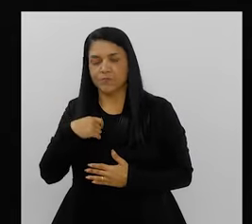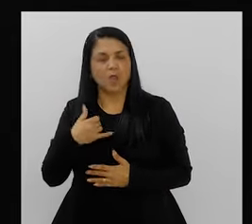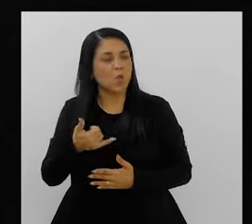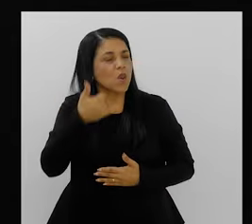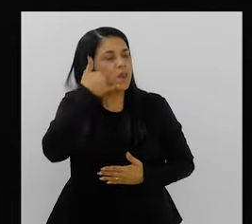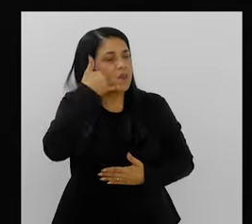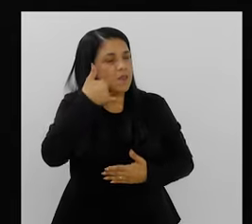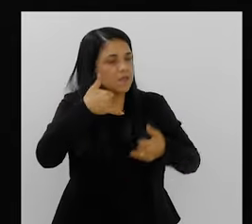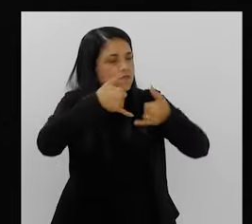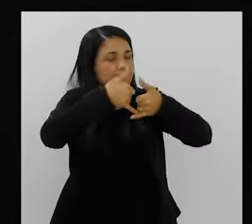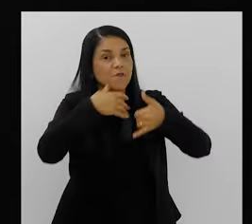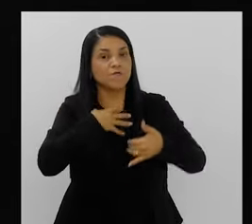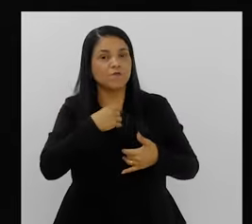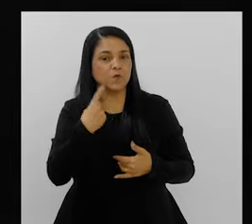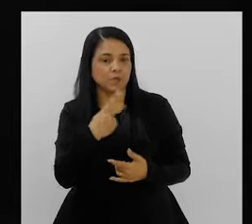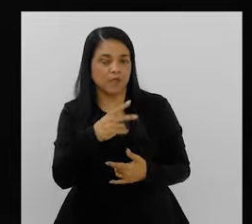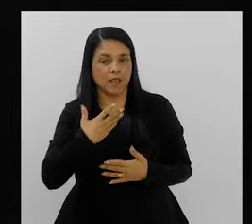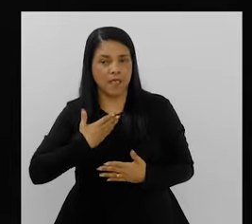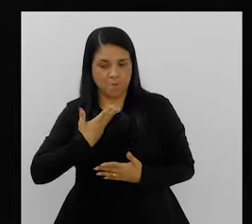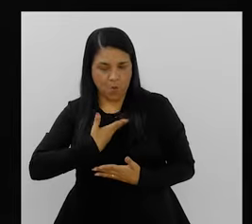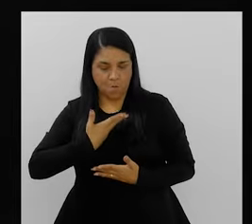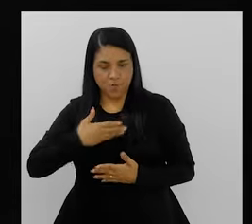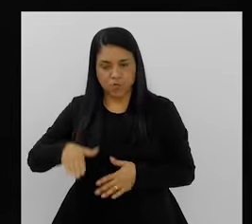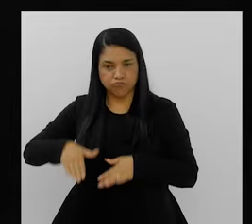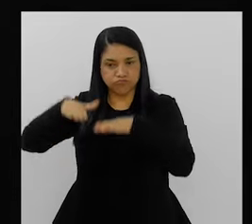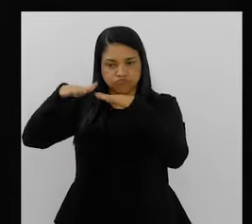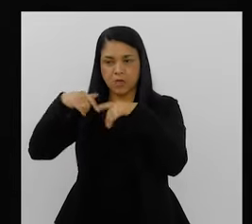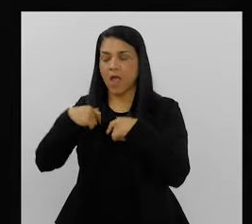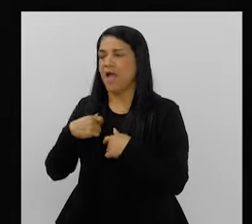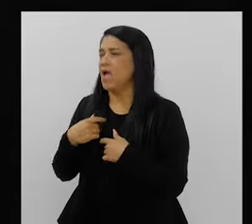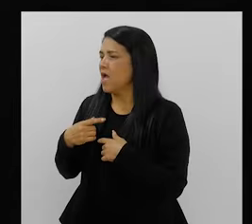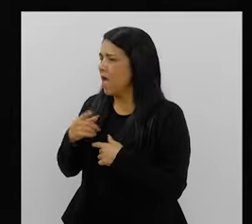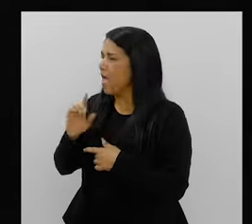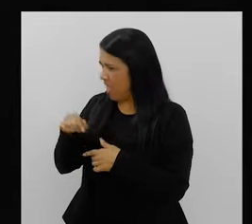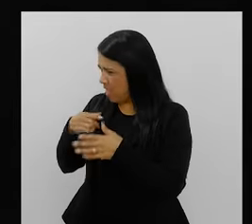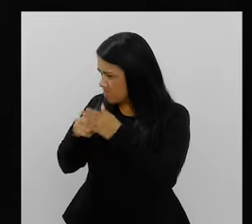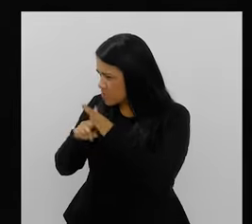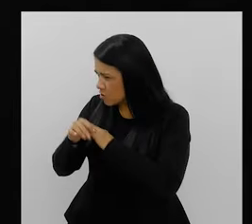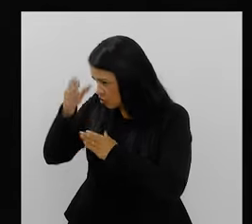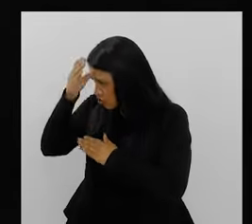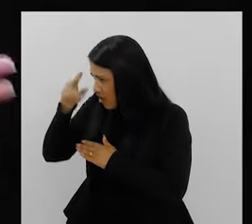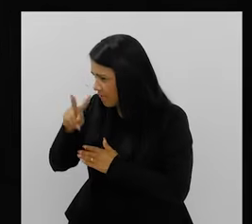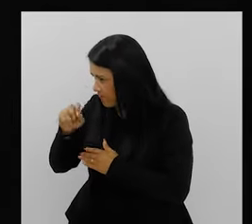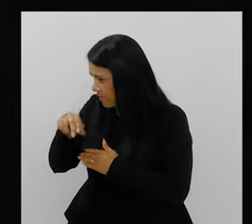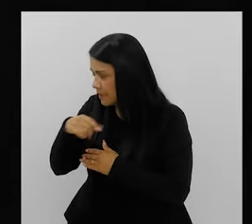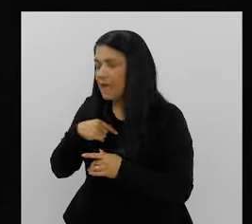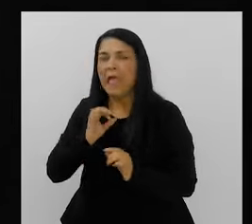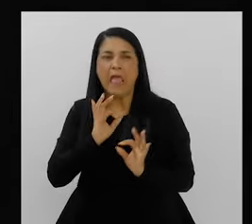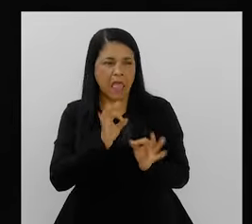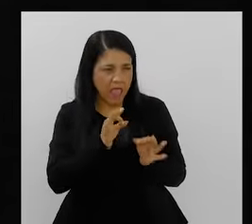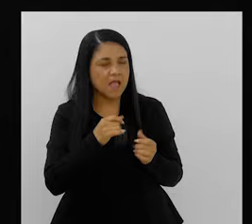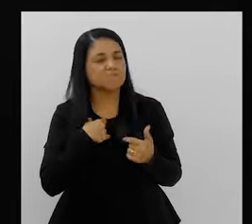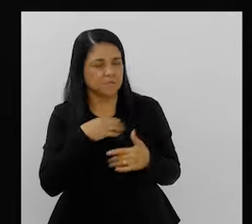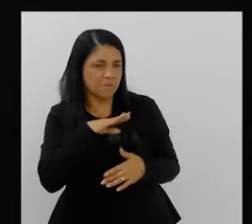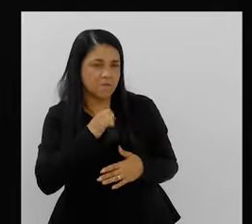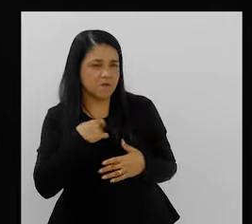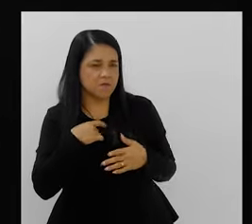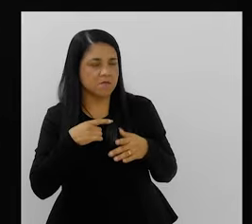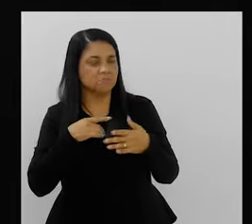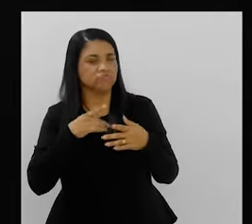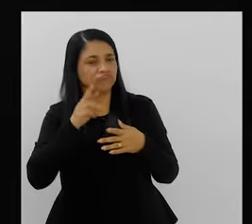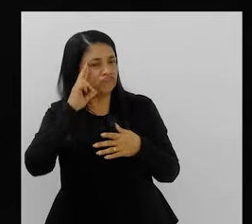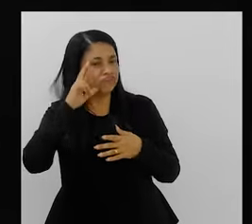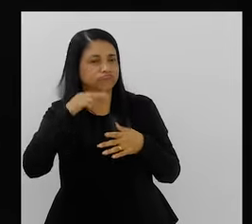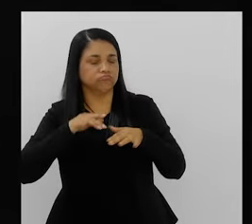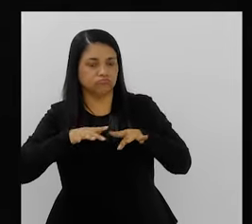se é da sua mãe, porque me falaram que é dela. Mara, é da minha mãe. Então, eu posso usar? Ele, não, pode usar que eu não tenho onde colocar essas máquinas. Aí eu